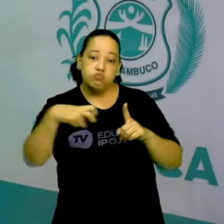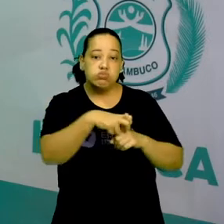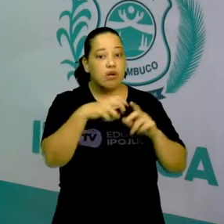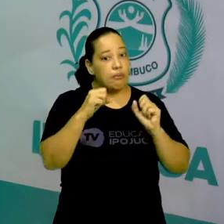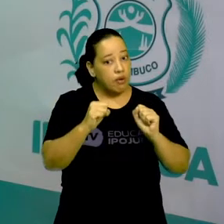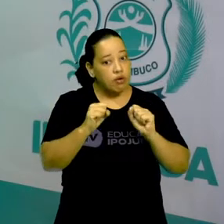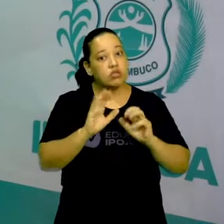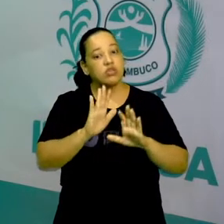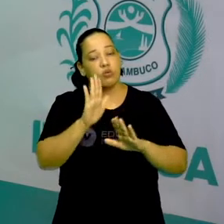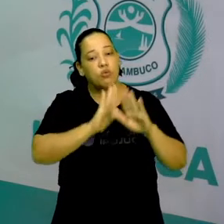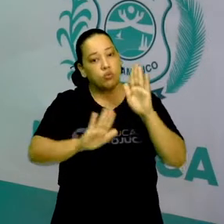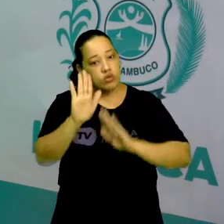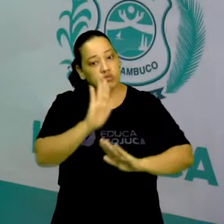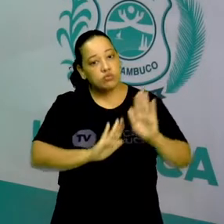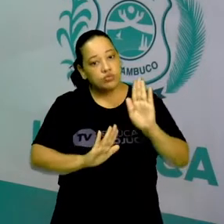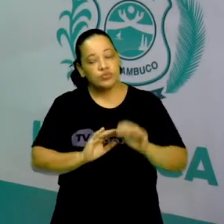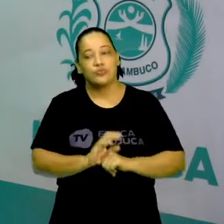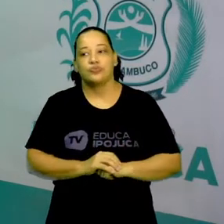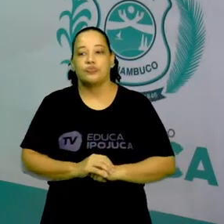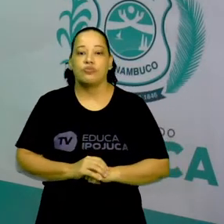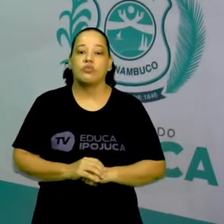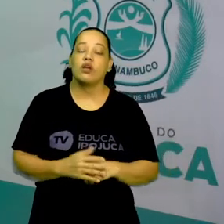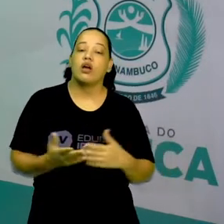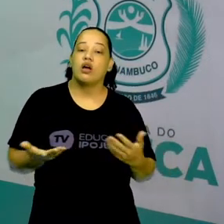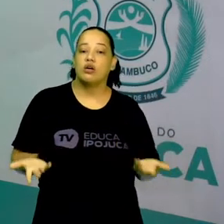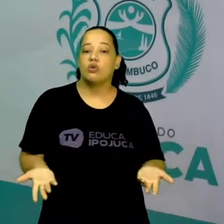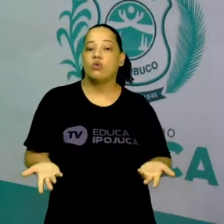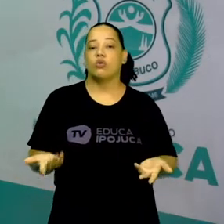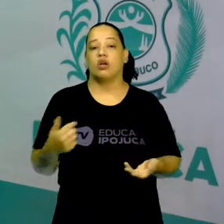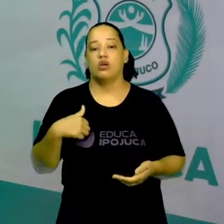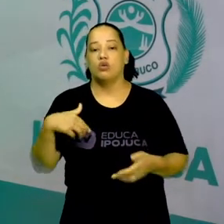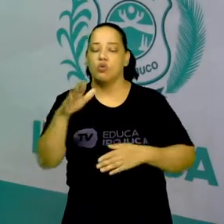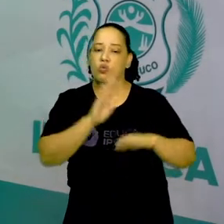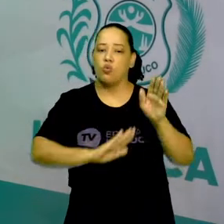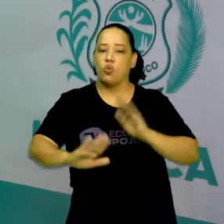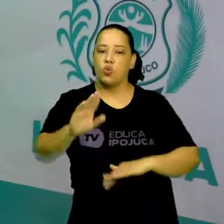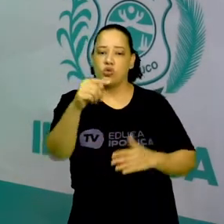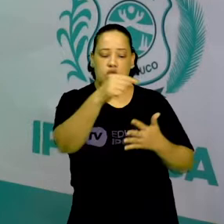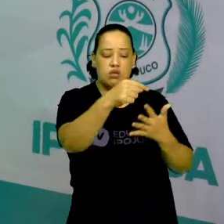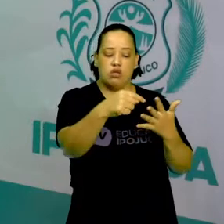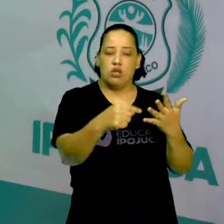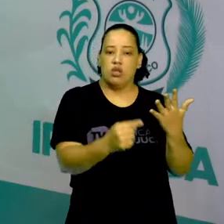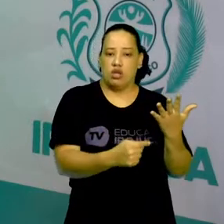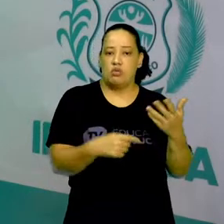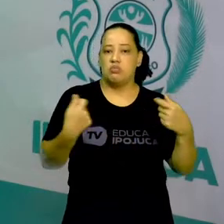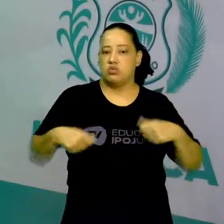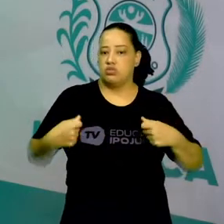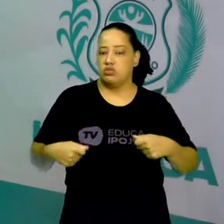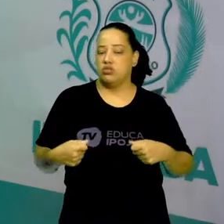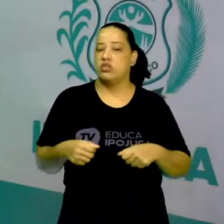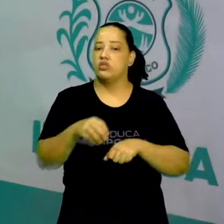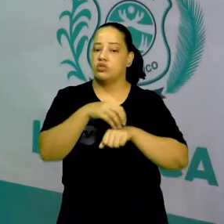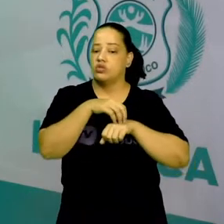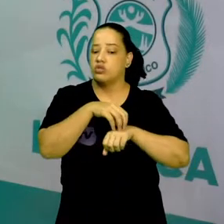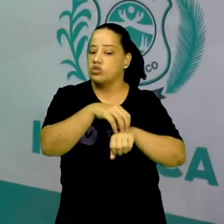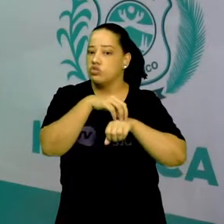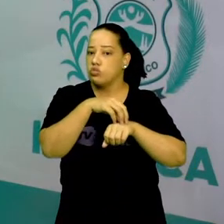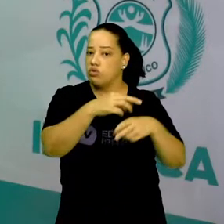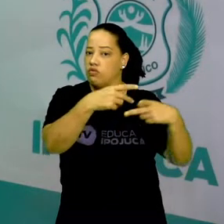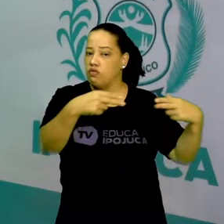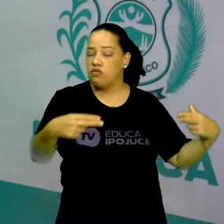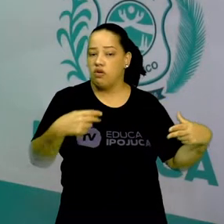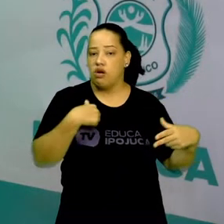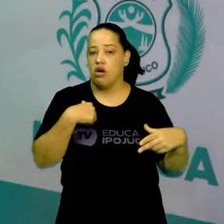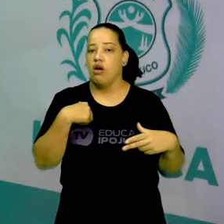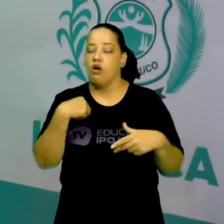aula. Alguns cuidados que devemos tomar nos meios de transporte. Geralmente,